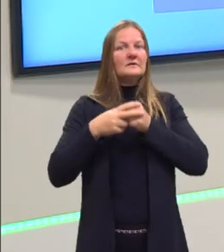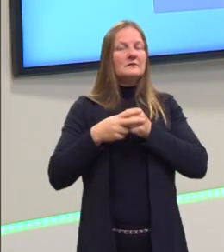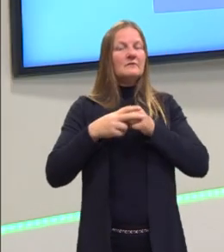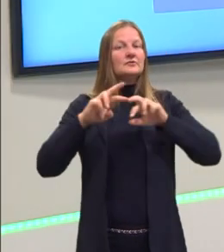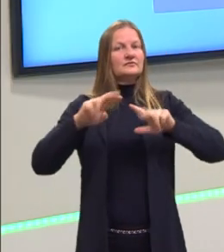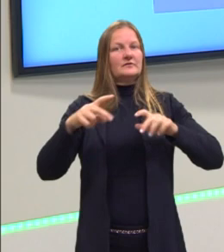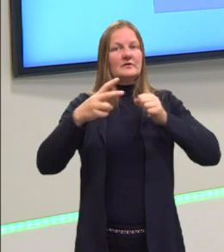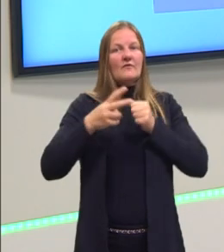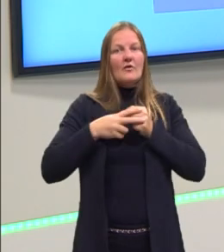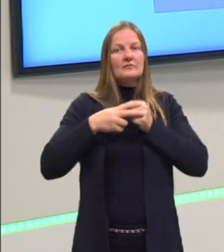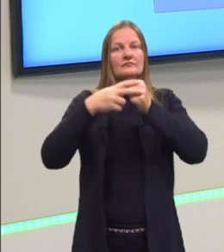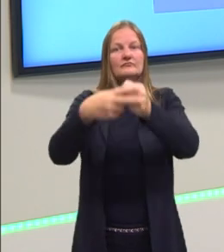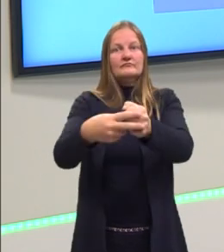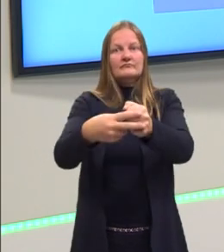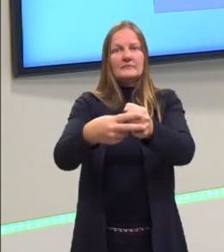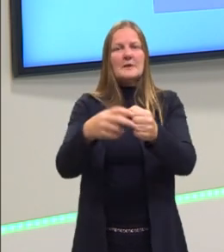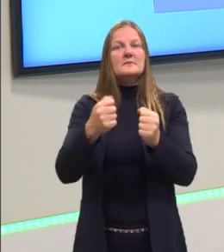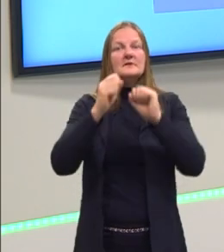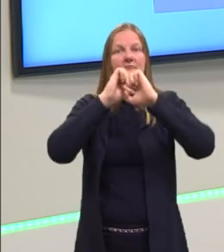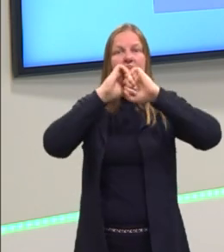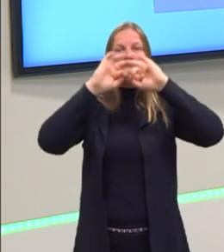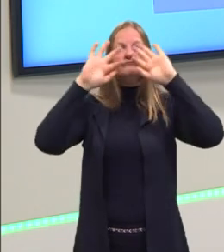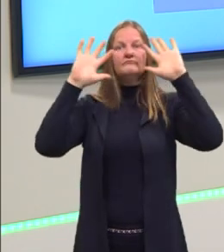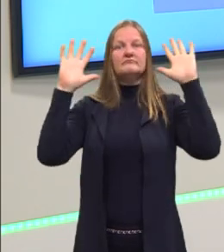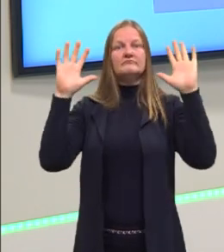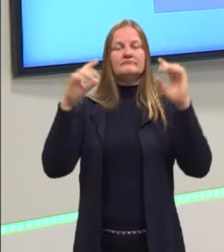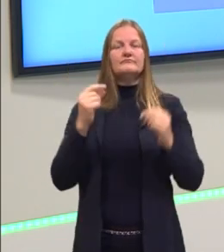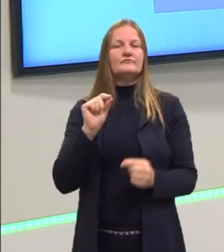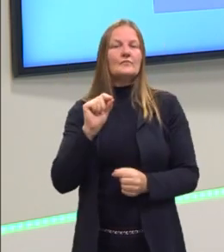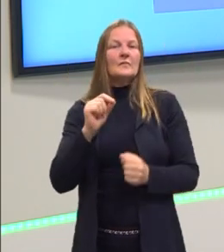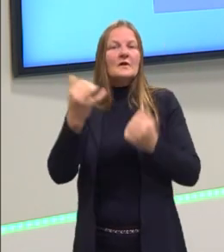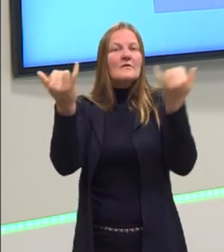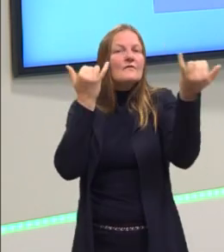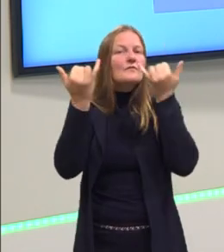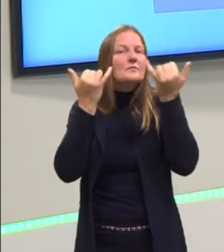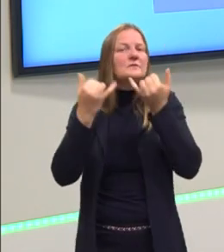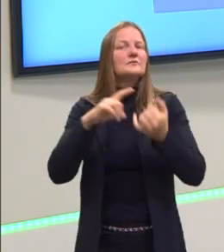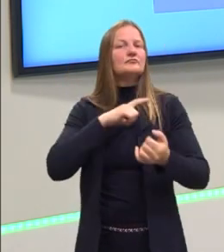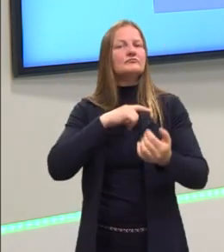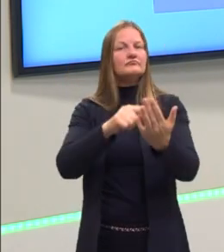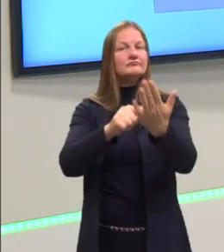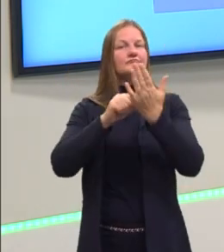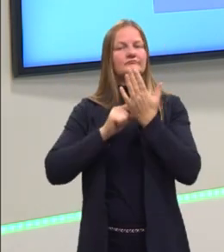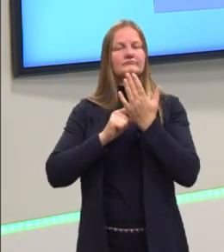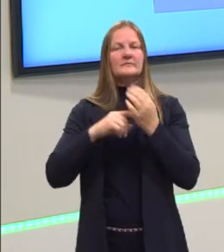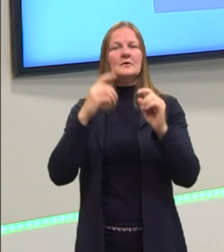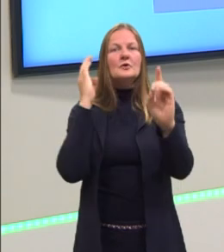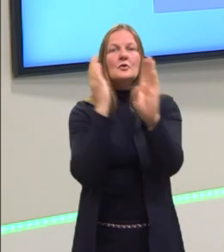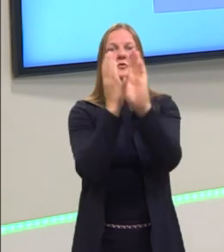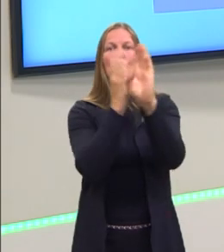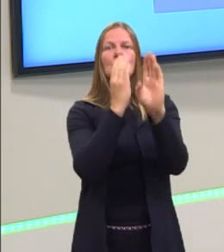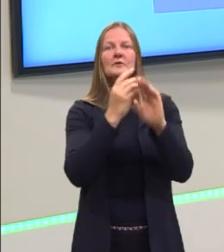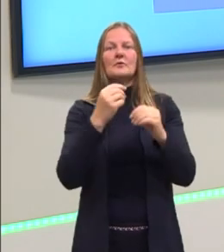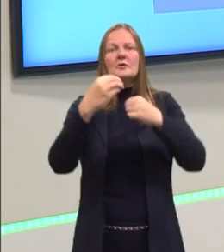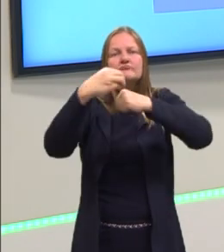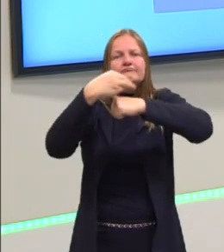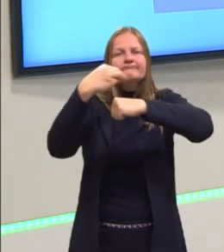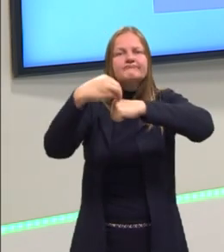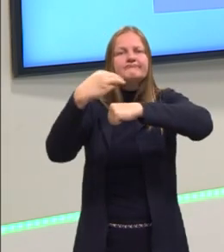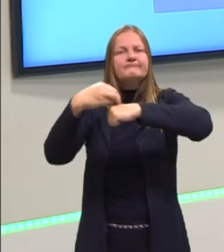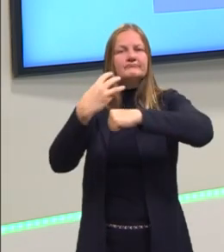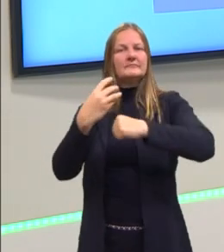eu preciso entender o que a informação quer me trazer. E eu preciso encontrar determinadas dicas.